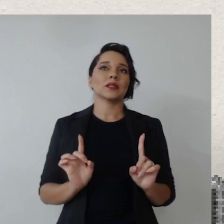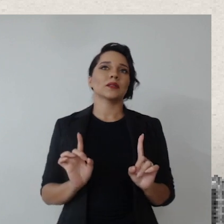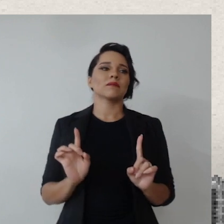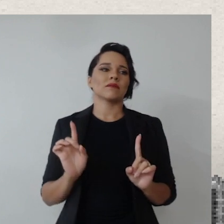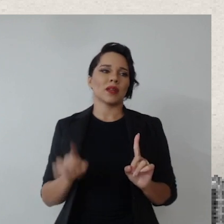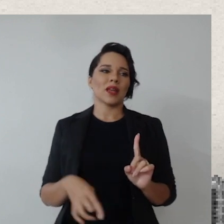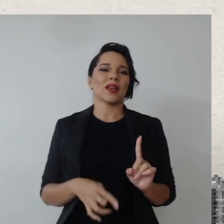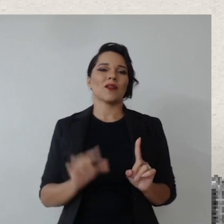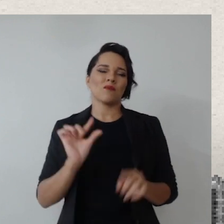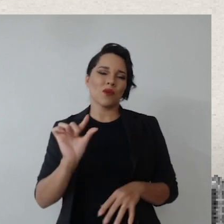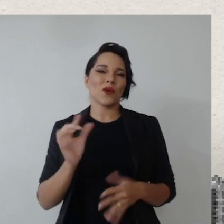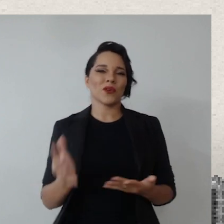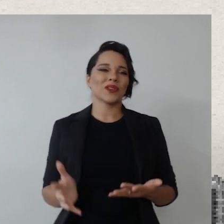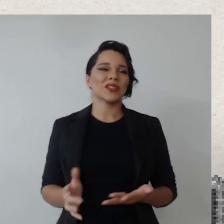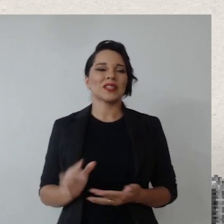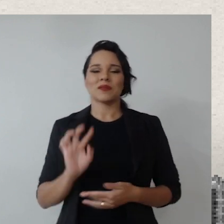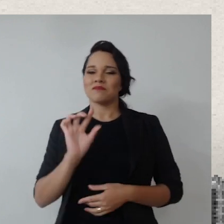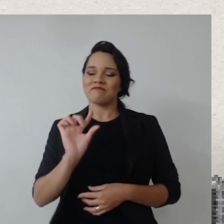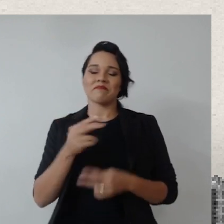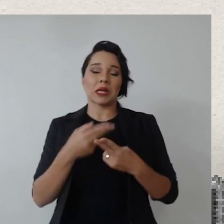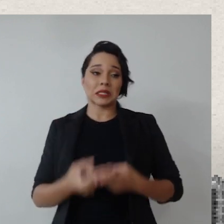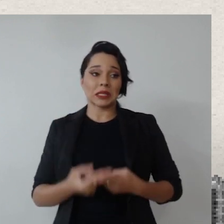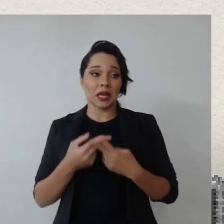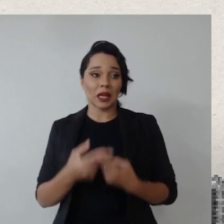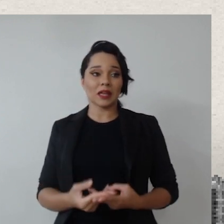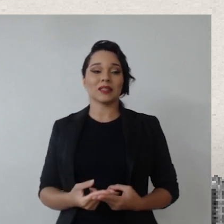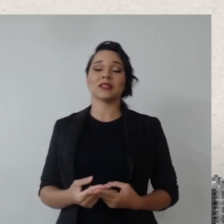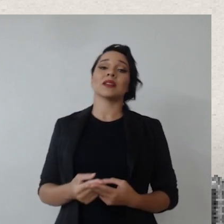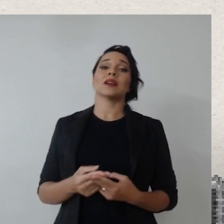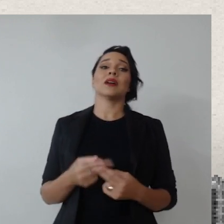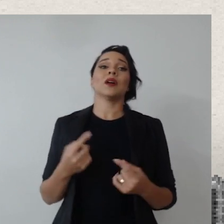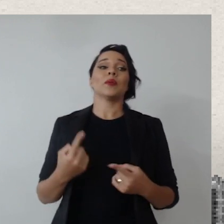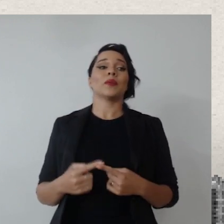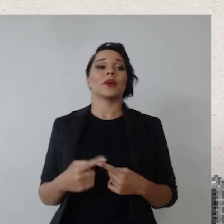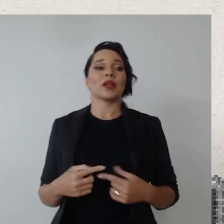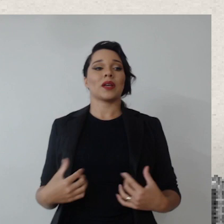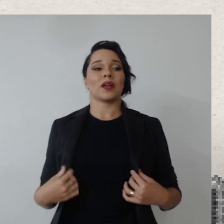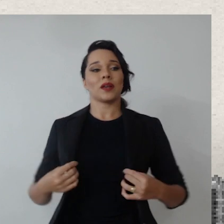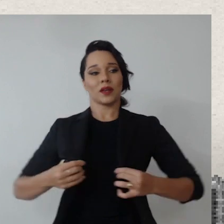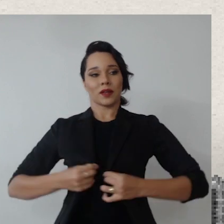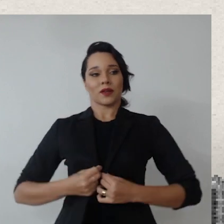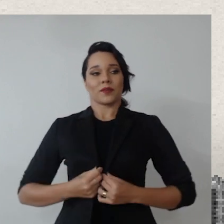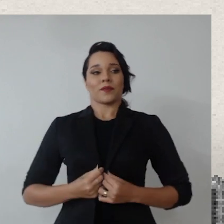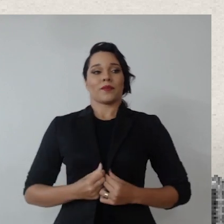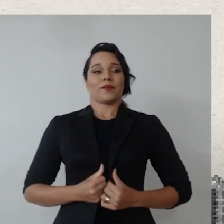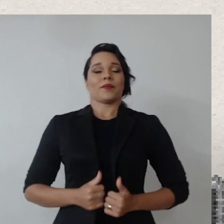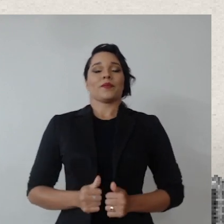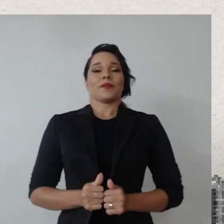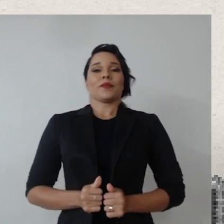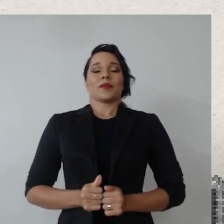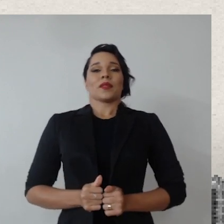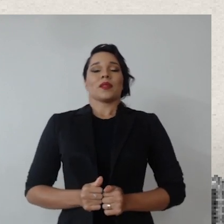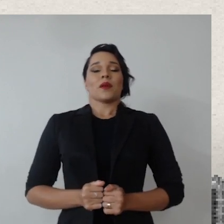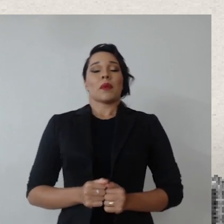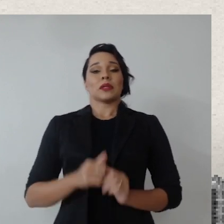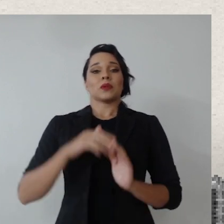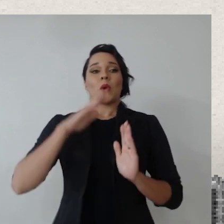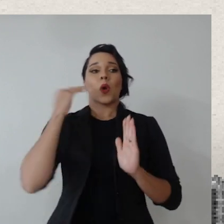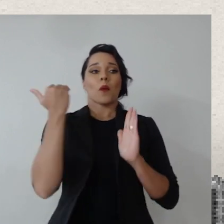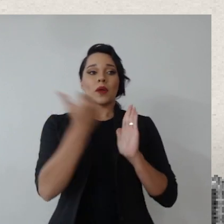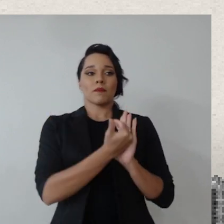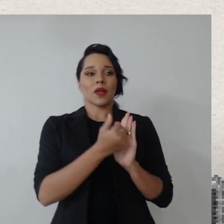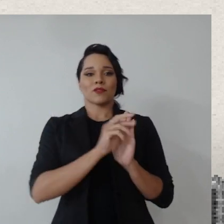mas é um pouco disso, é um pouco de paciência, porque a gente determina as metas, mas o